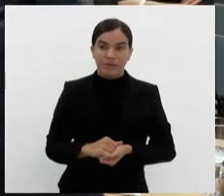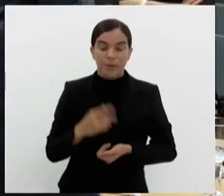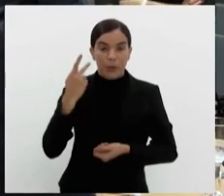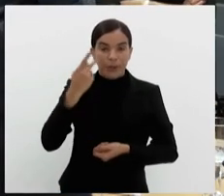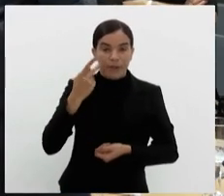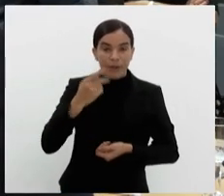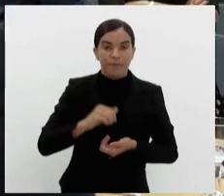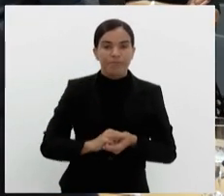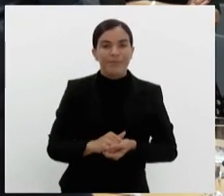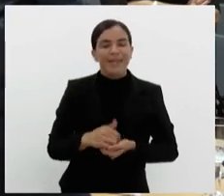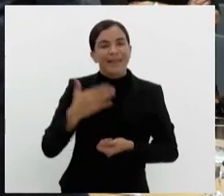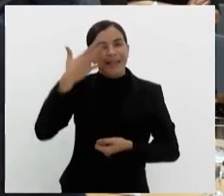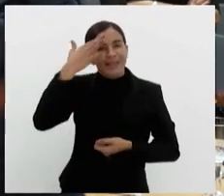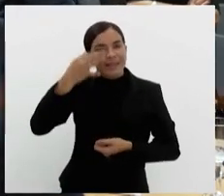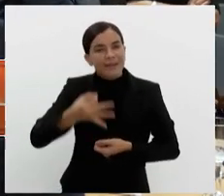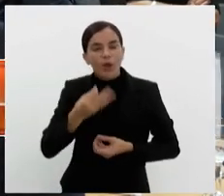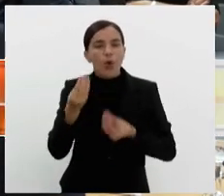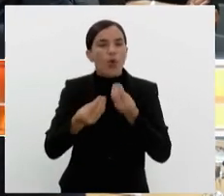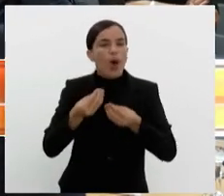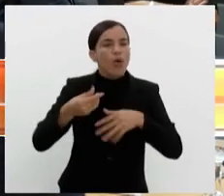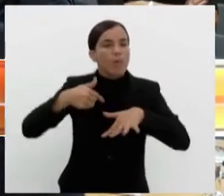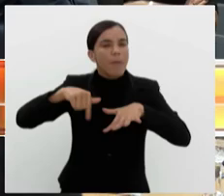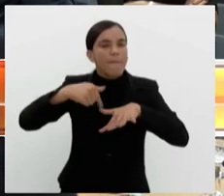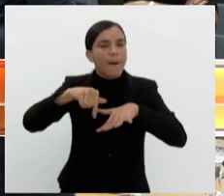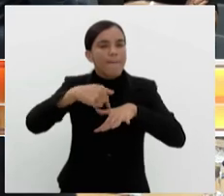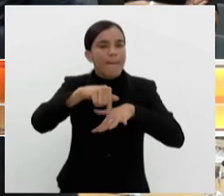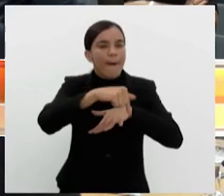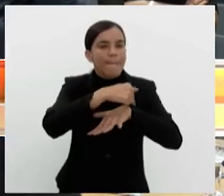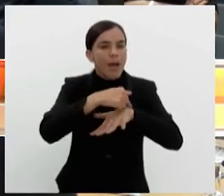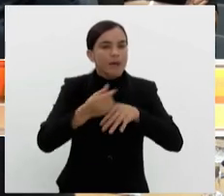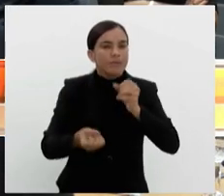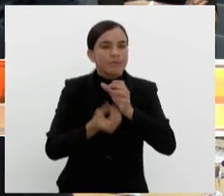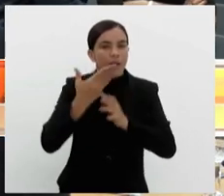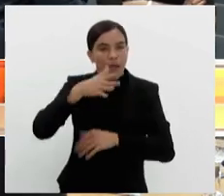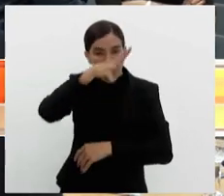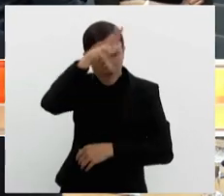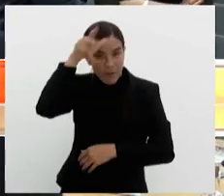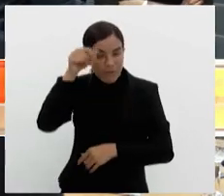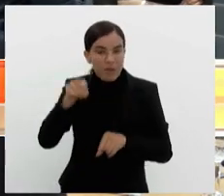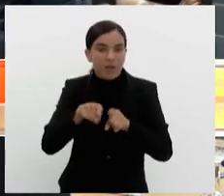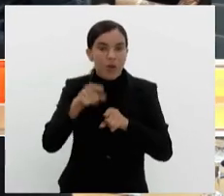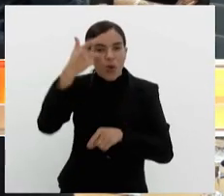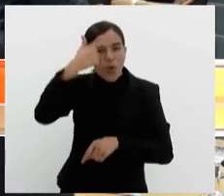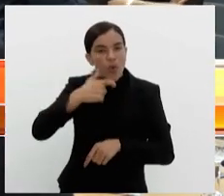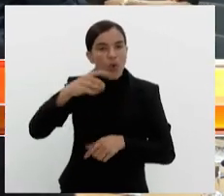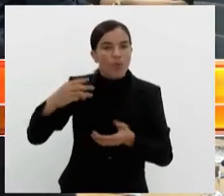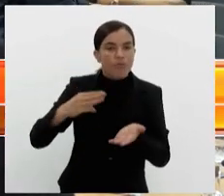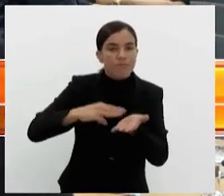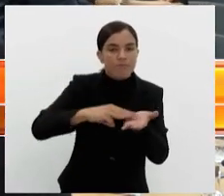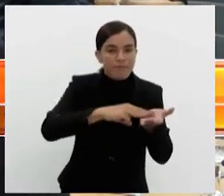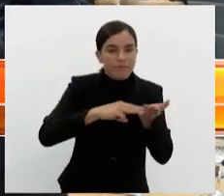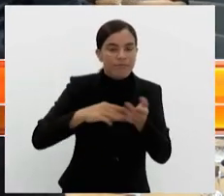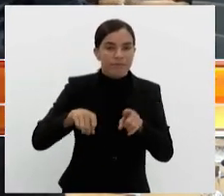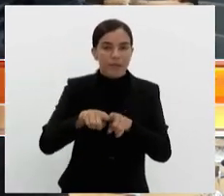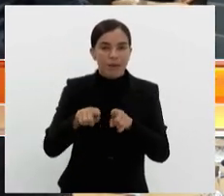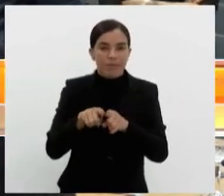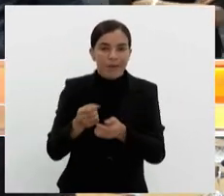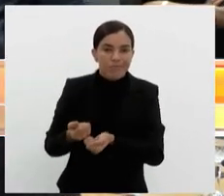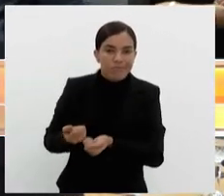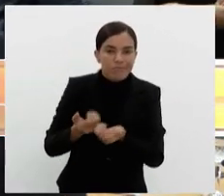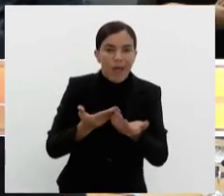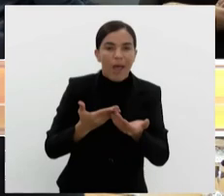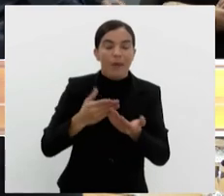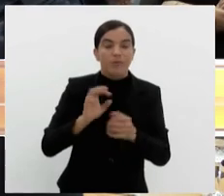Possamos entender quais são as vertentes que eles, assim, criaram no Amazonas e como membro trazer esse núcleo também para o nosso